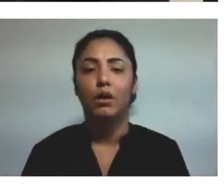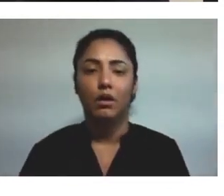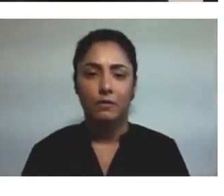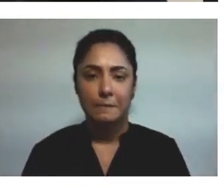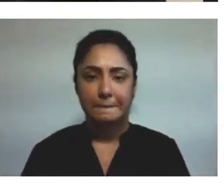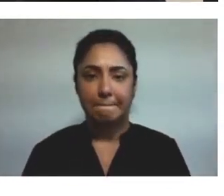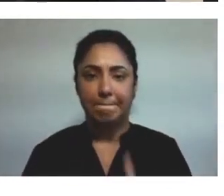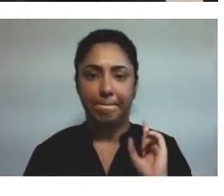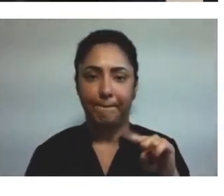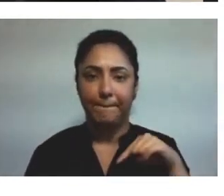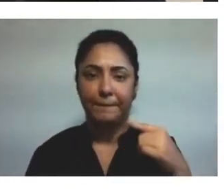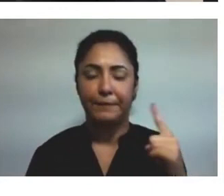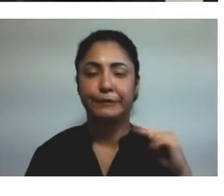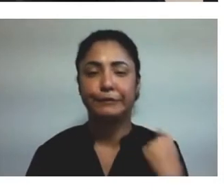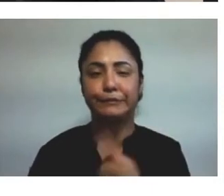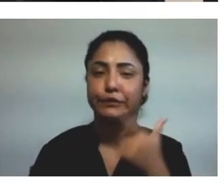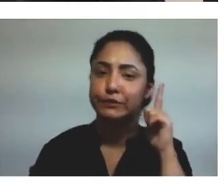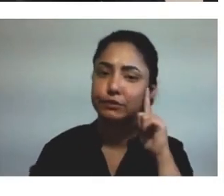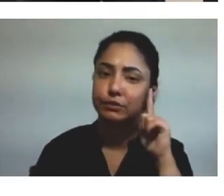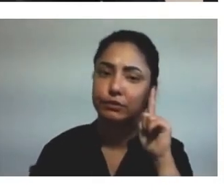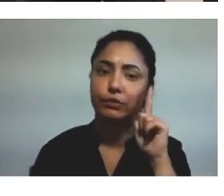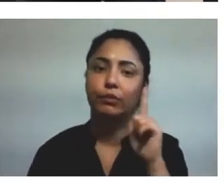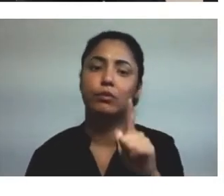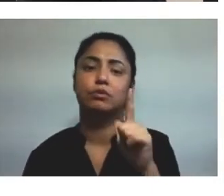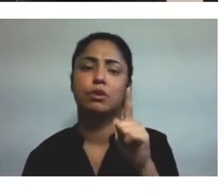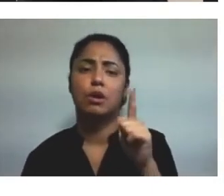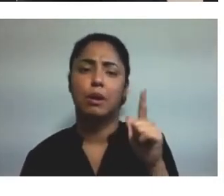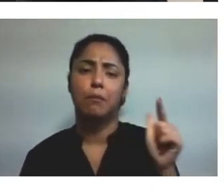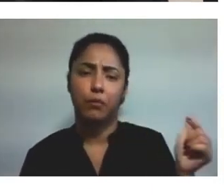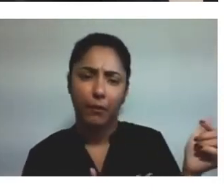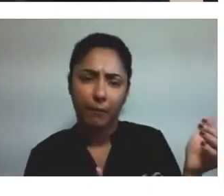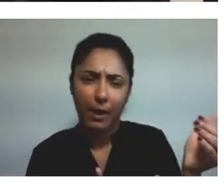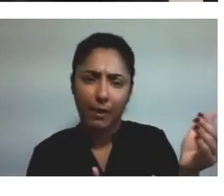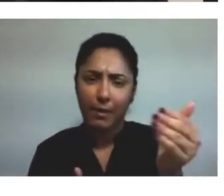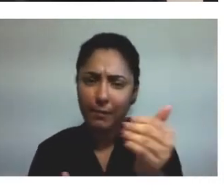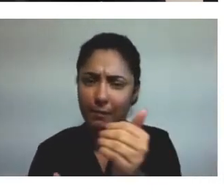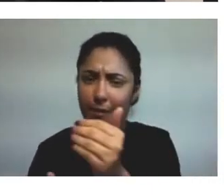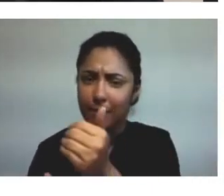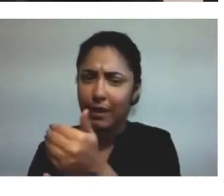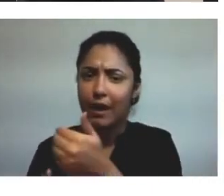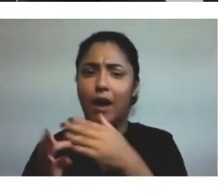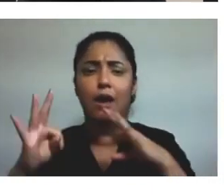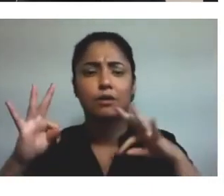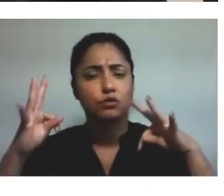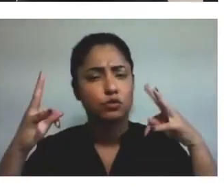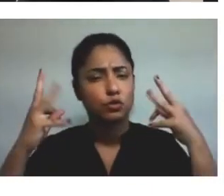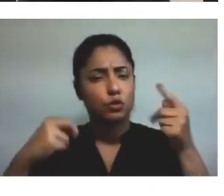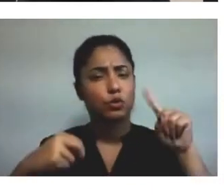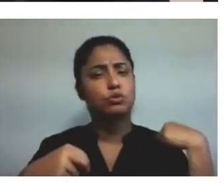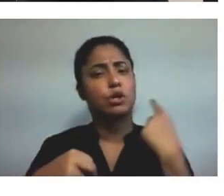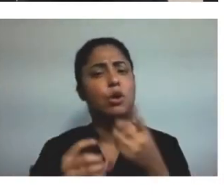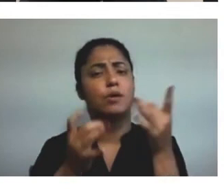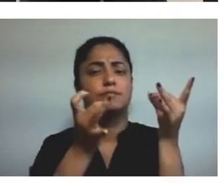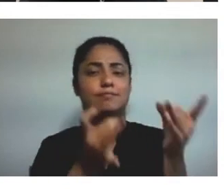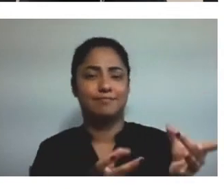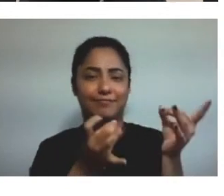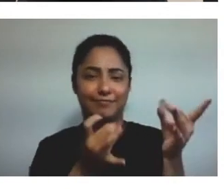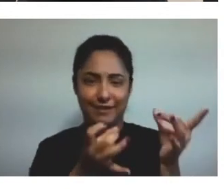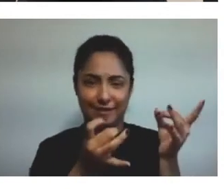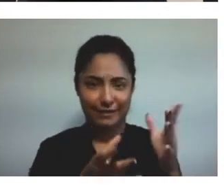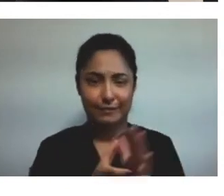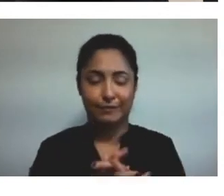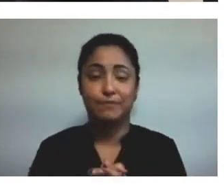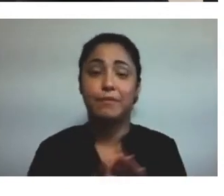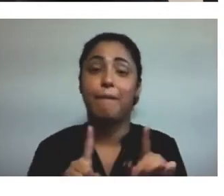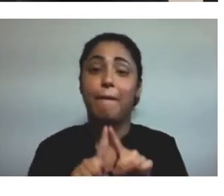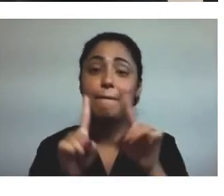conseguiu fazer esse levantativo, né? De todas as latinhas arrecadadas, a gente fez a venda dessas latinhas. De